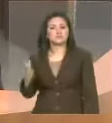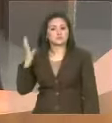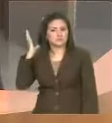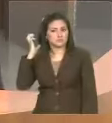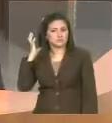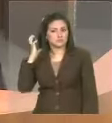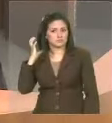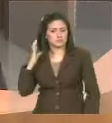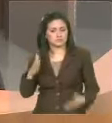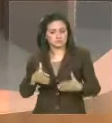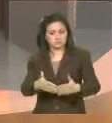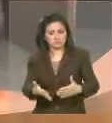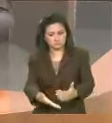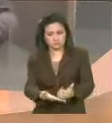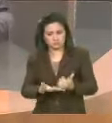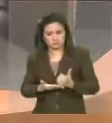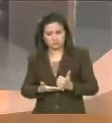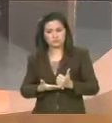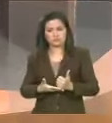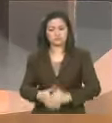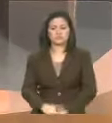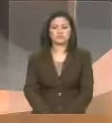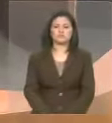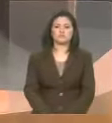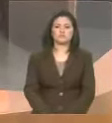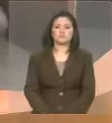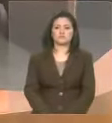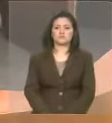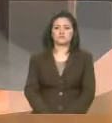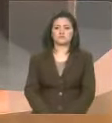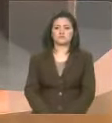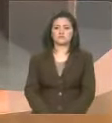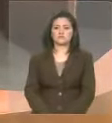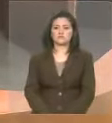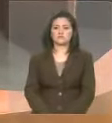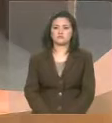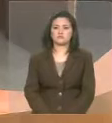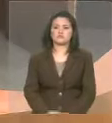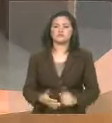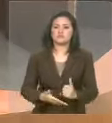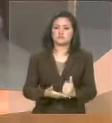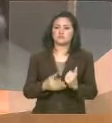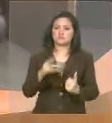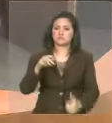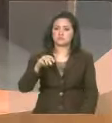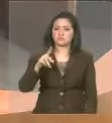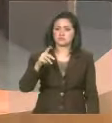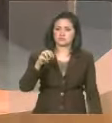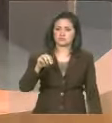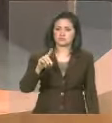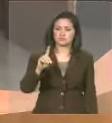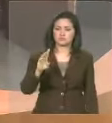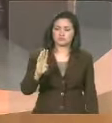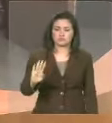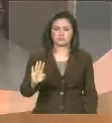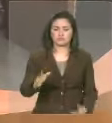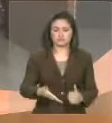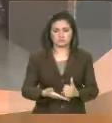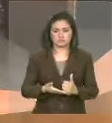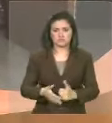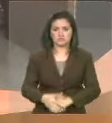ex-governadora Rosiana Sarney e pediu o apoio do PMDB no primeiro turno. E aí